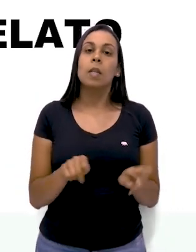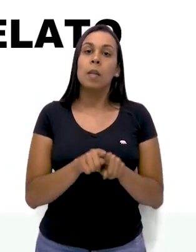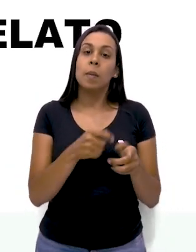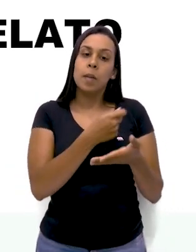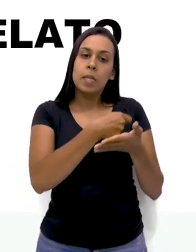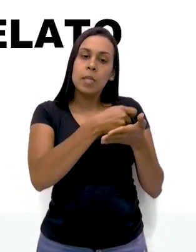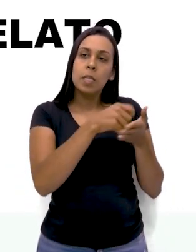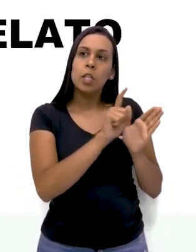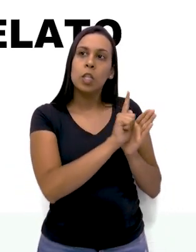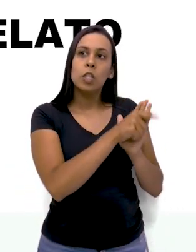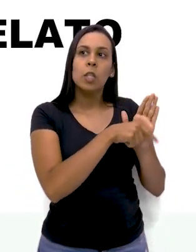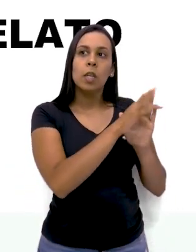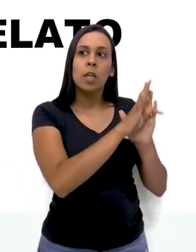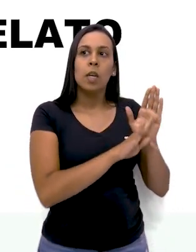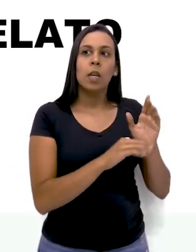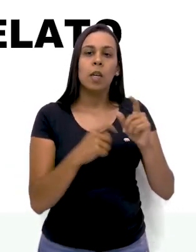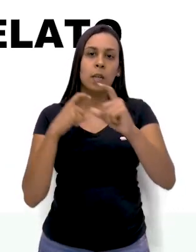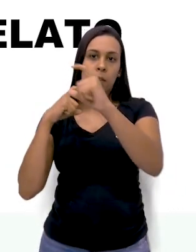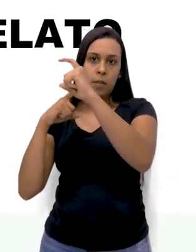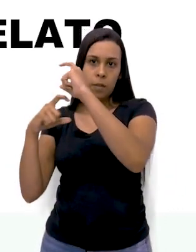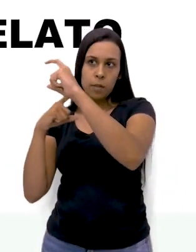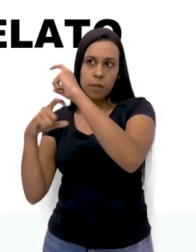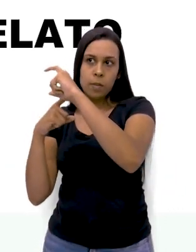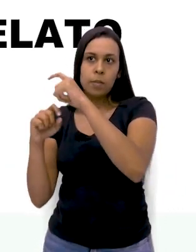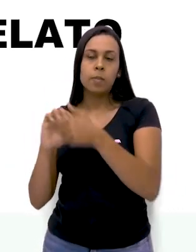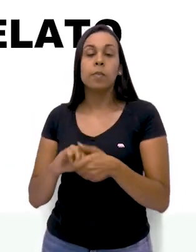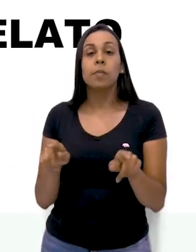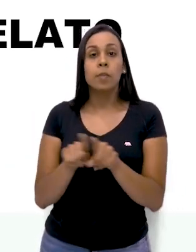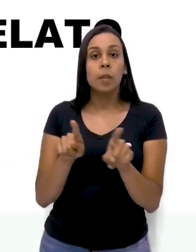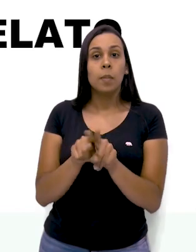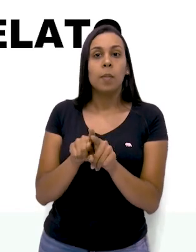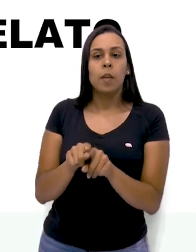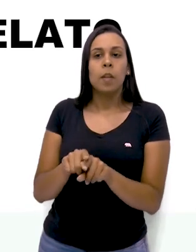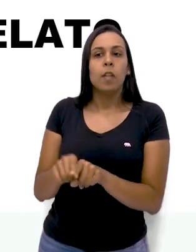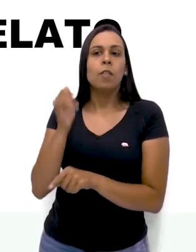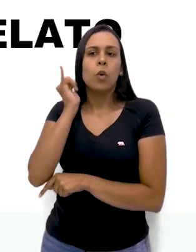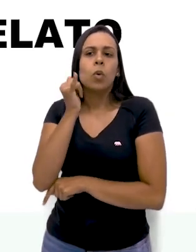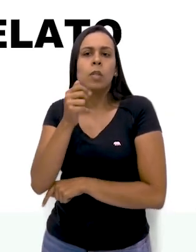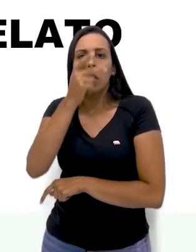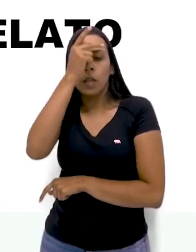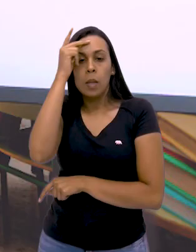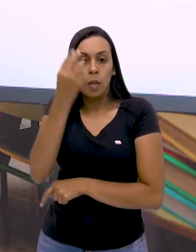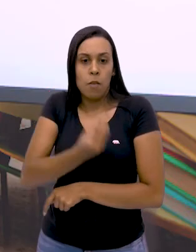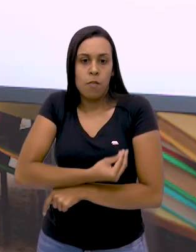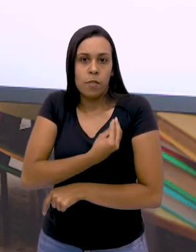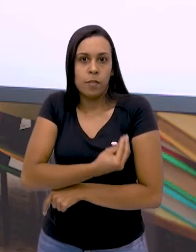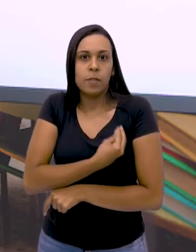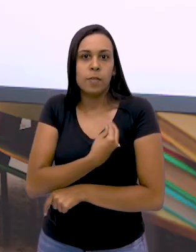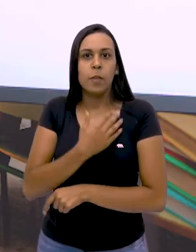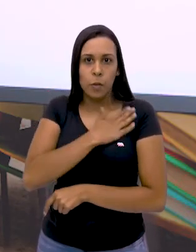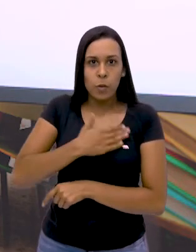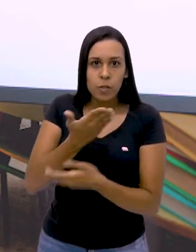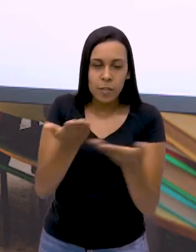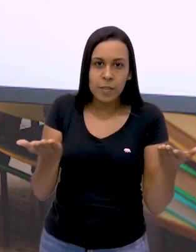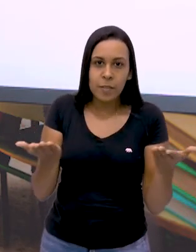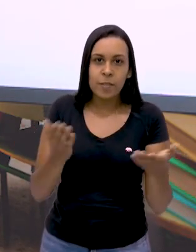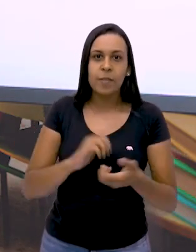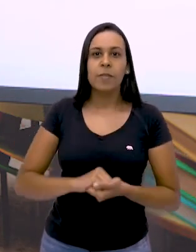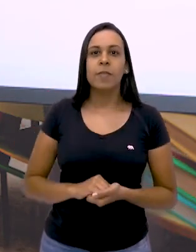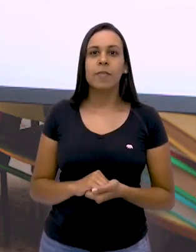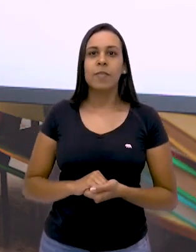Que é H, Q, que é história em quadrinho. E relato pessoal. Vocês gostaram? E aí?